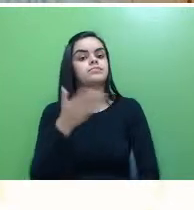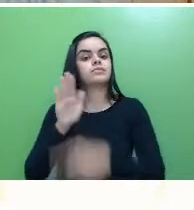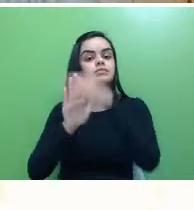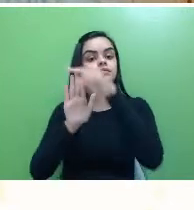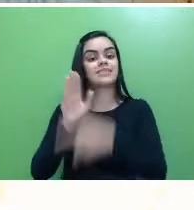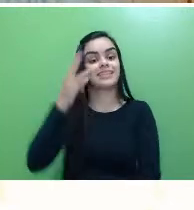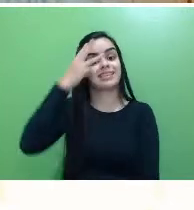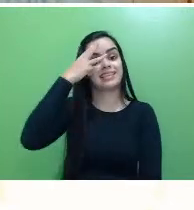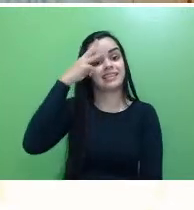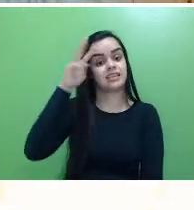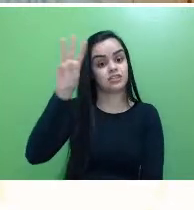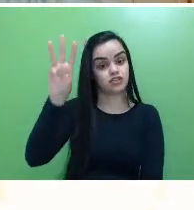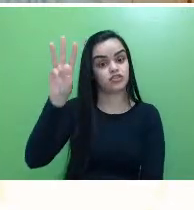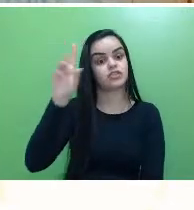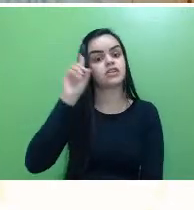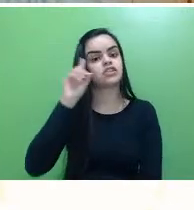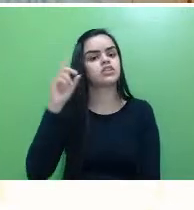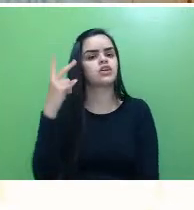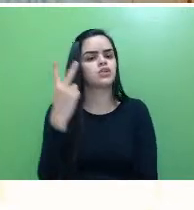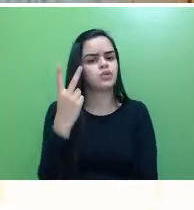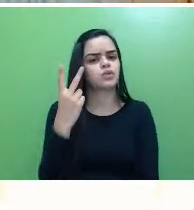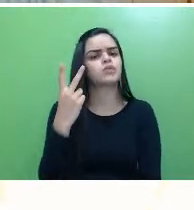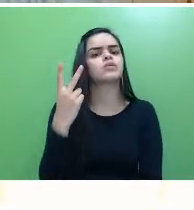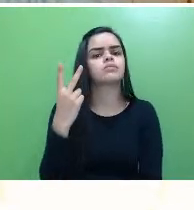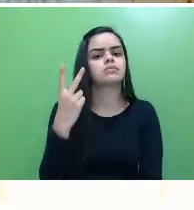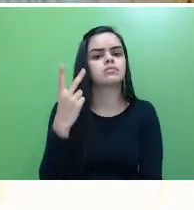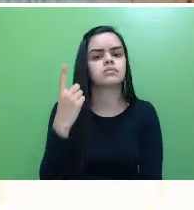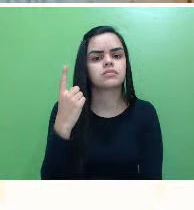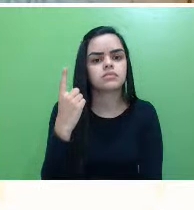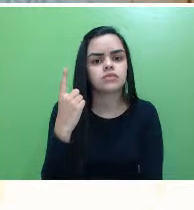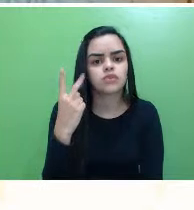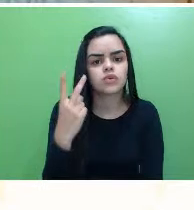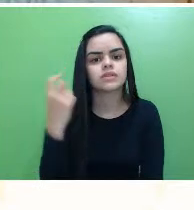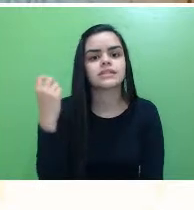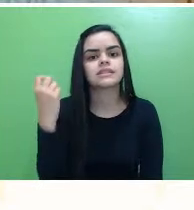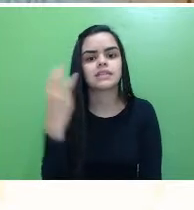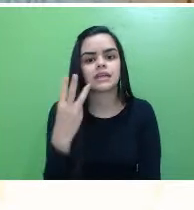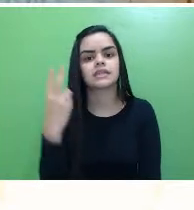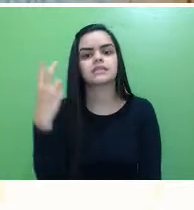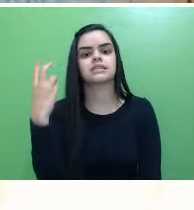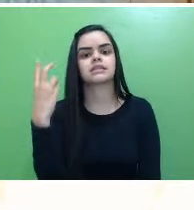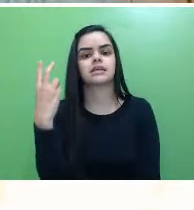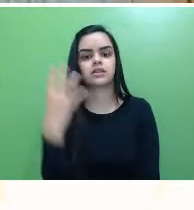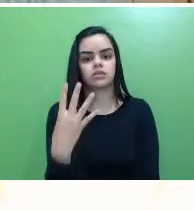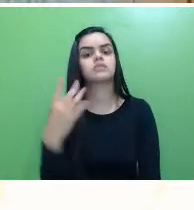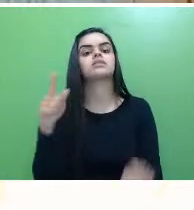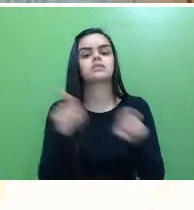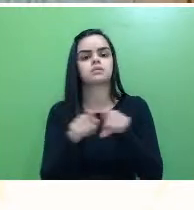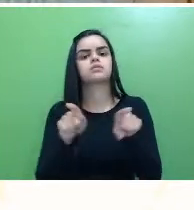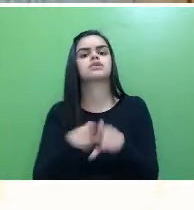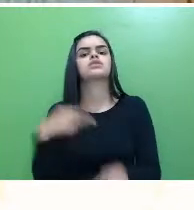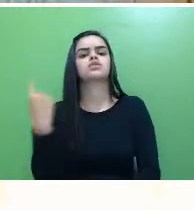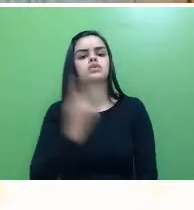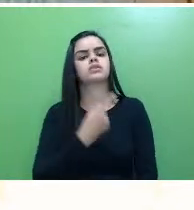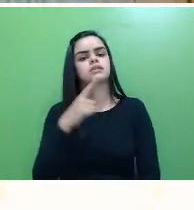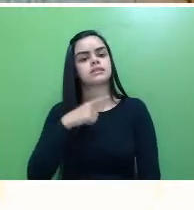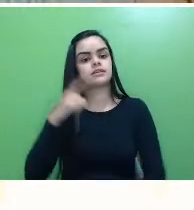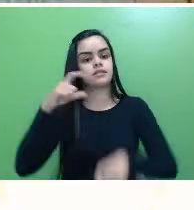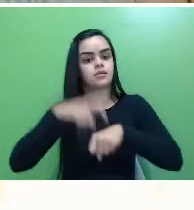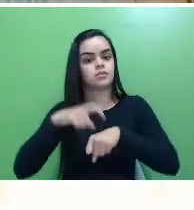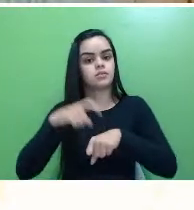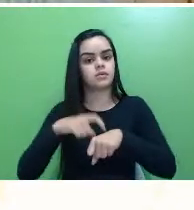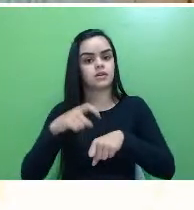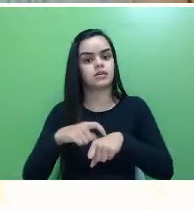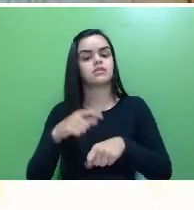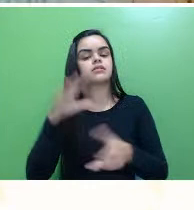dias, dia 12, 13 e 14. No primeiro dia, a gente teve um momento ali do